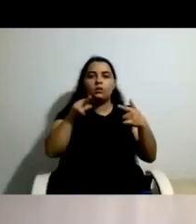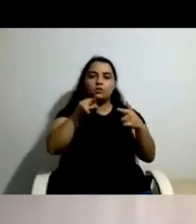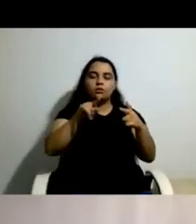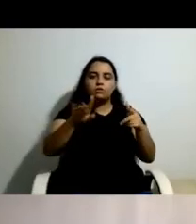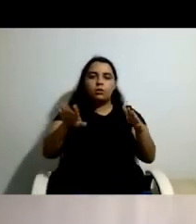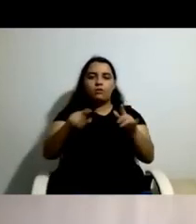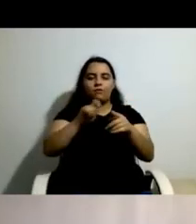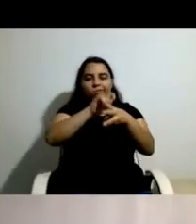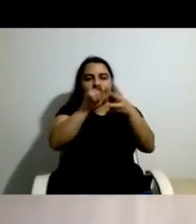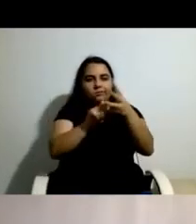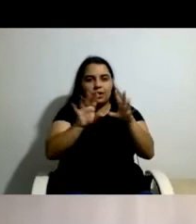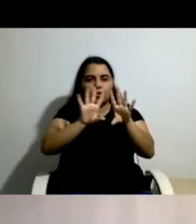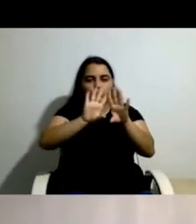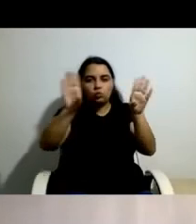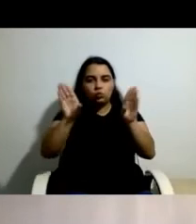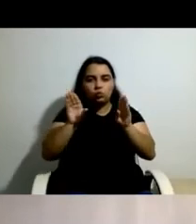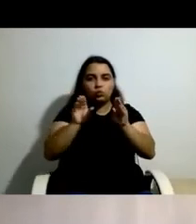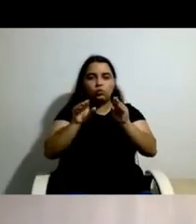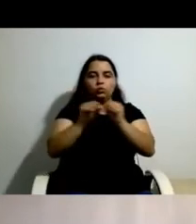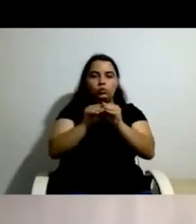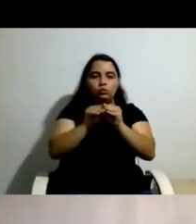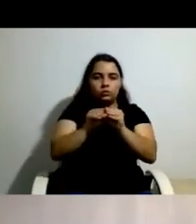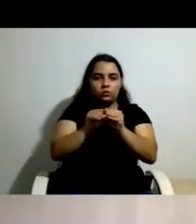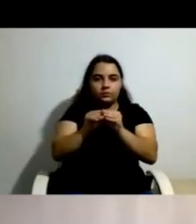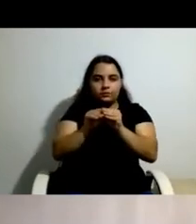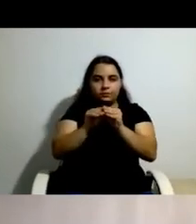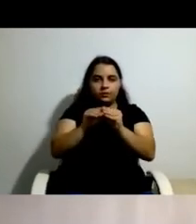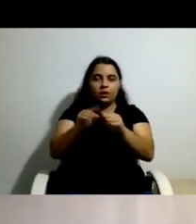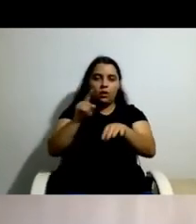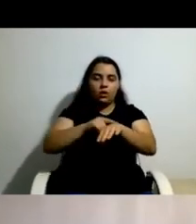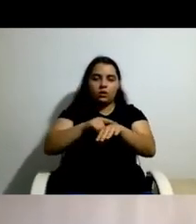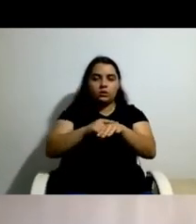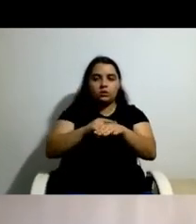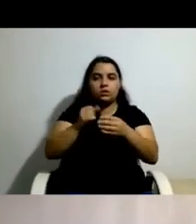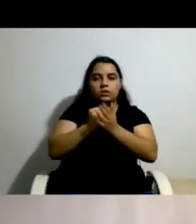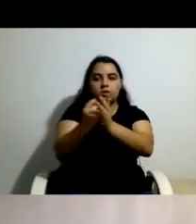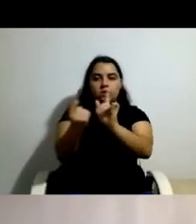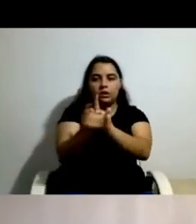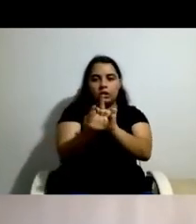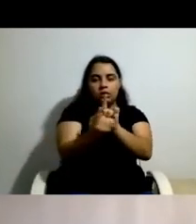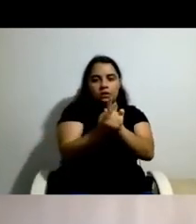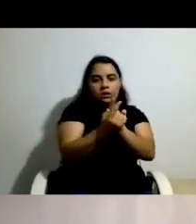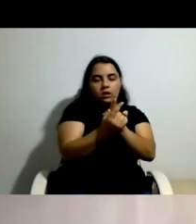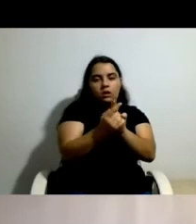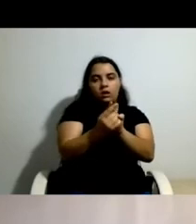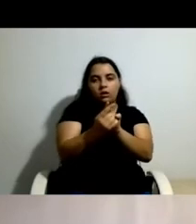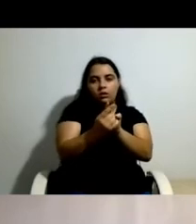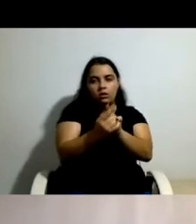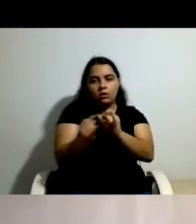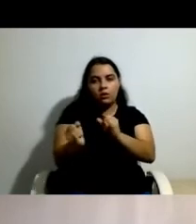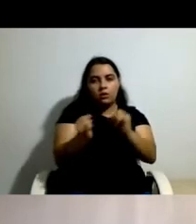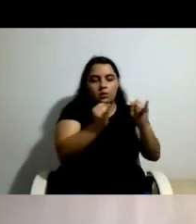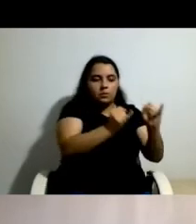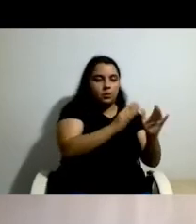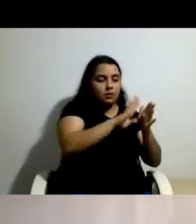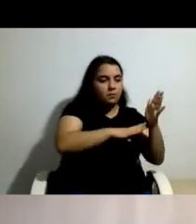gestão flutuante do número de de assistência pessoal e que levou a atraso nos níveis de execução física e financeira. Por um lado, a ausência de um plano de